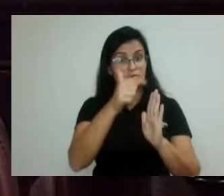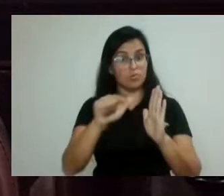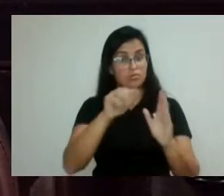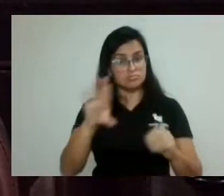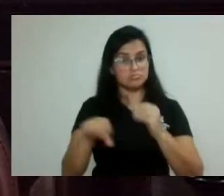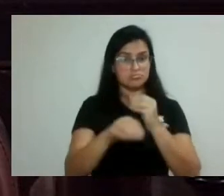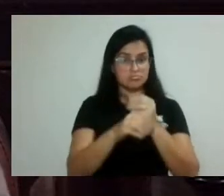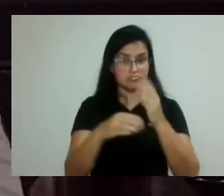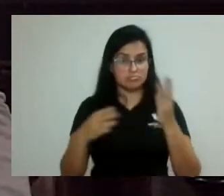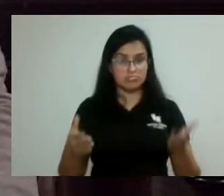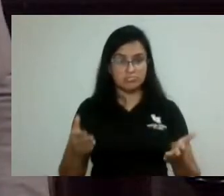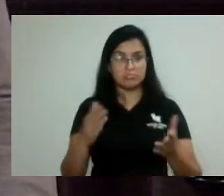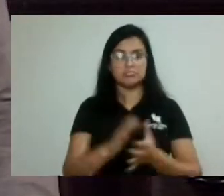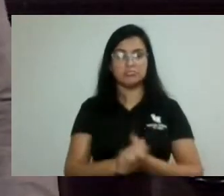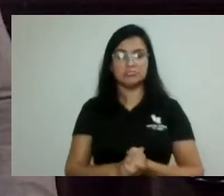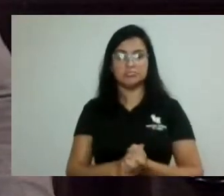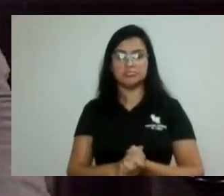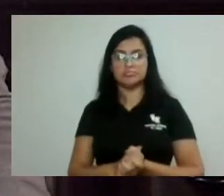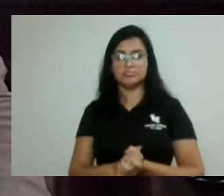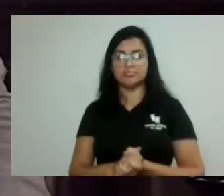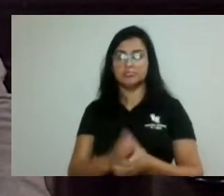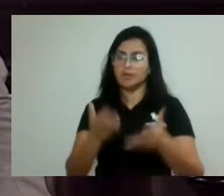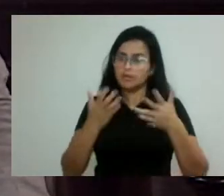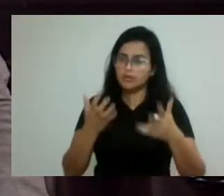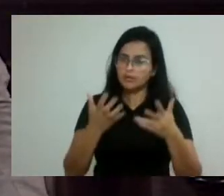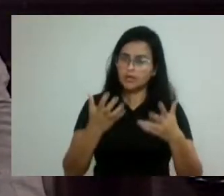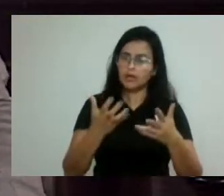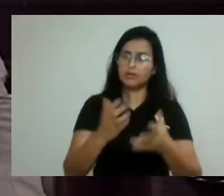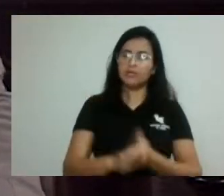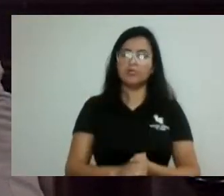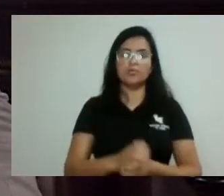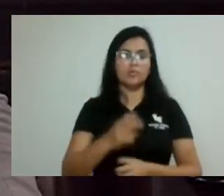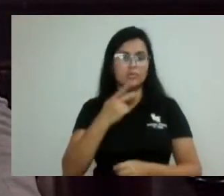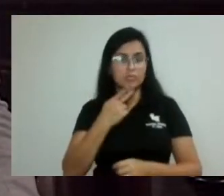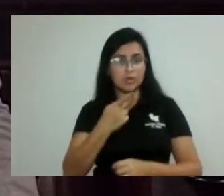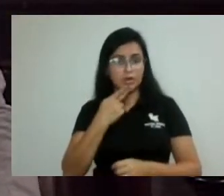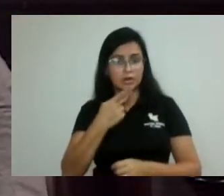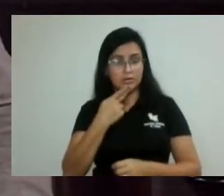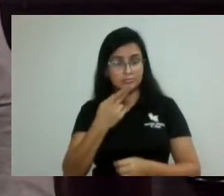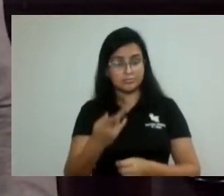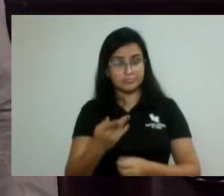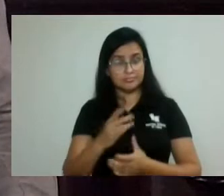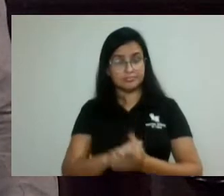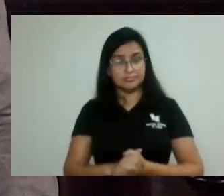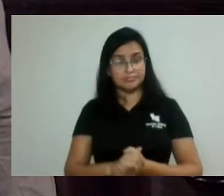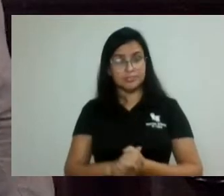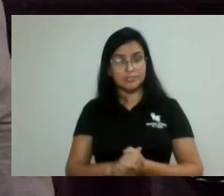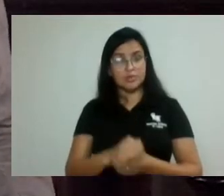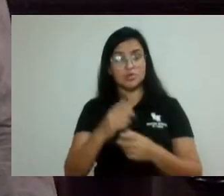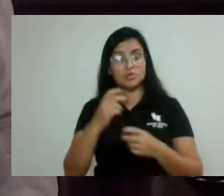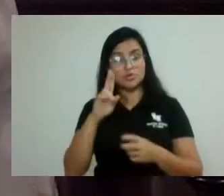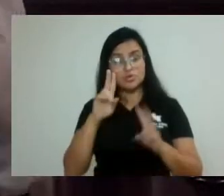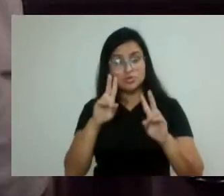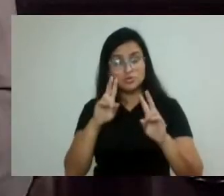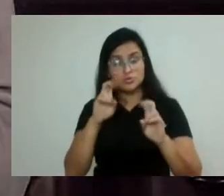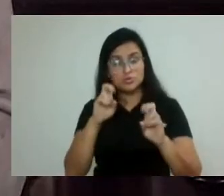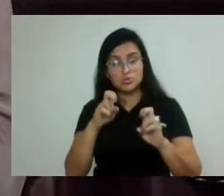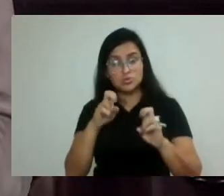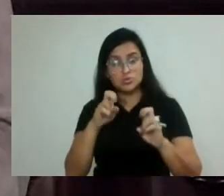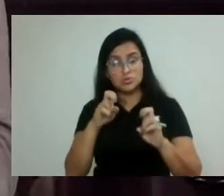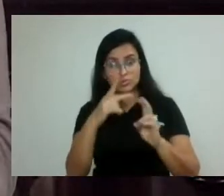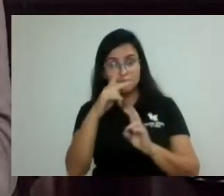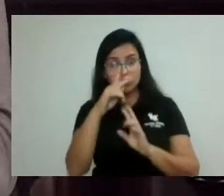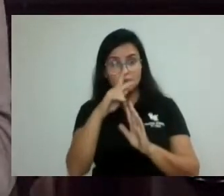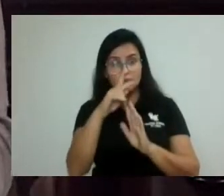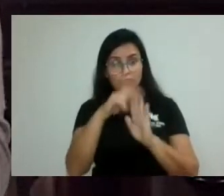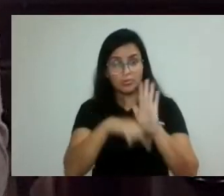seguir manifestando a diferença com o projeto, na sua integralidade. As emendas não mudam o mérito